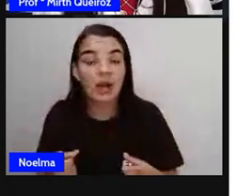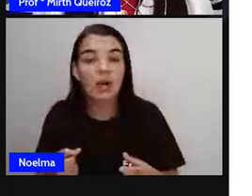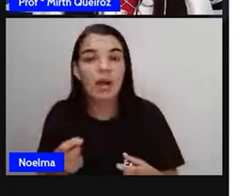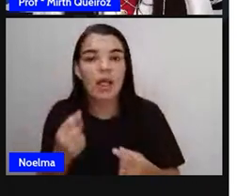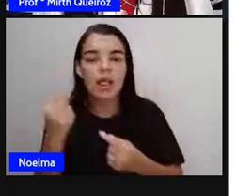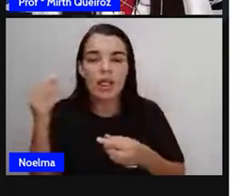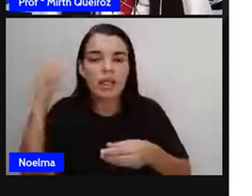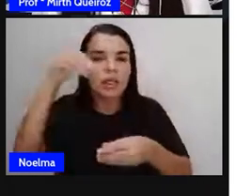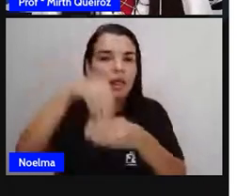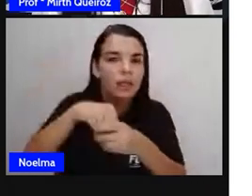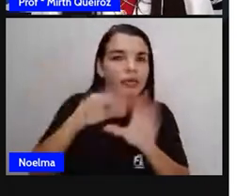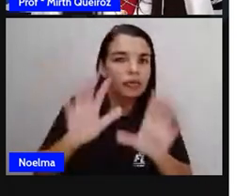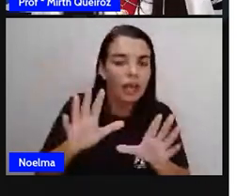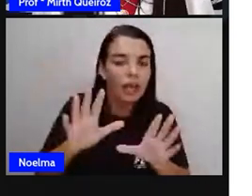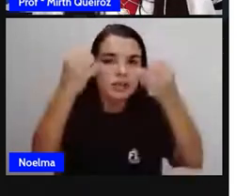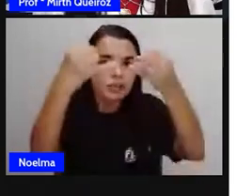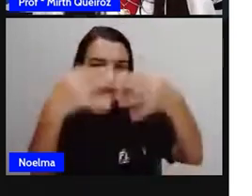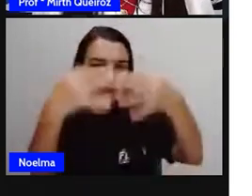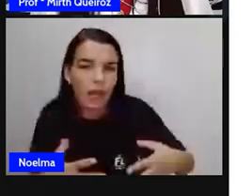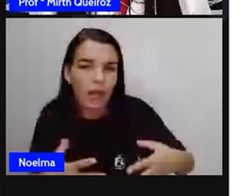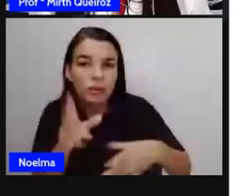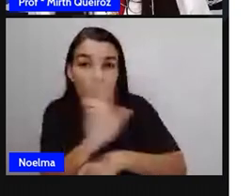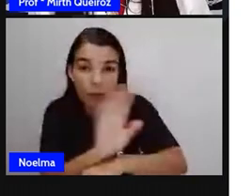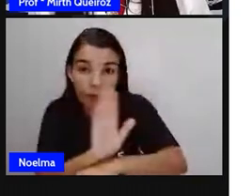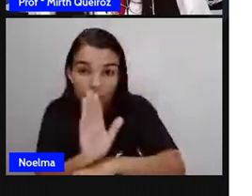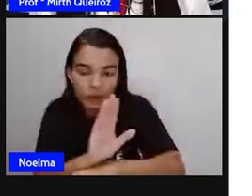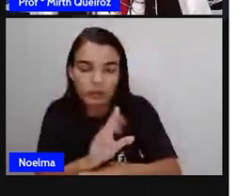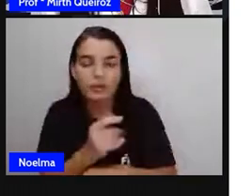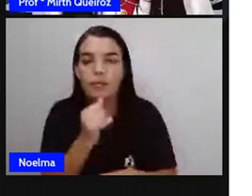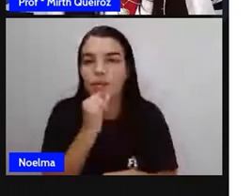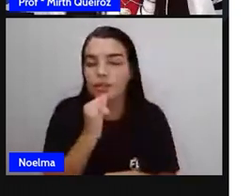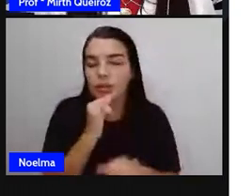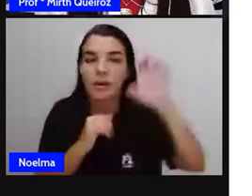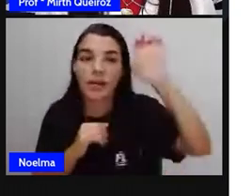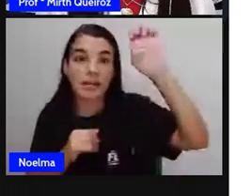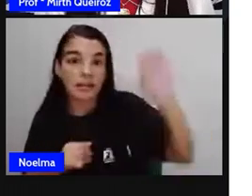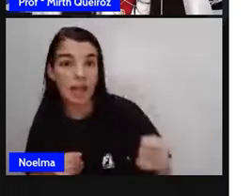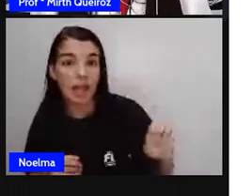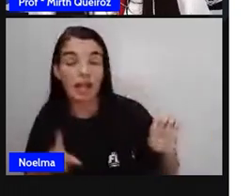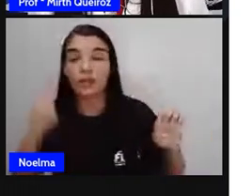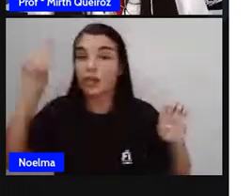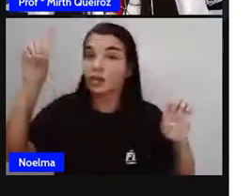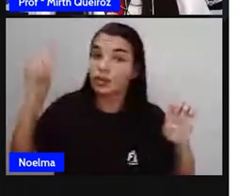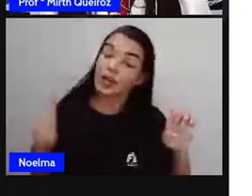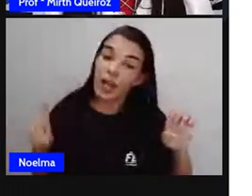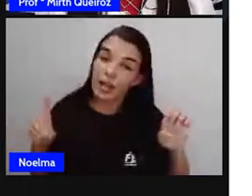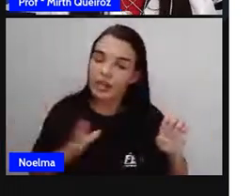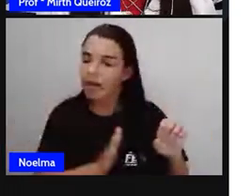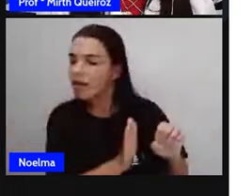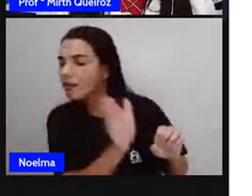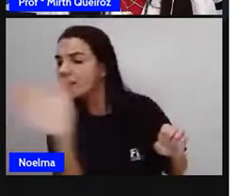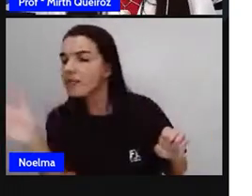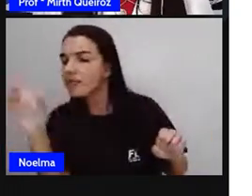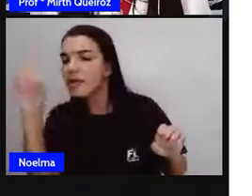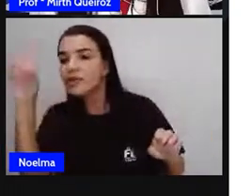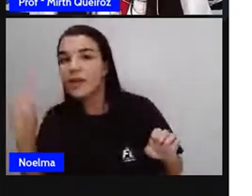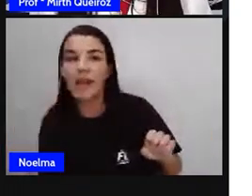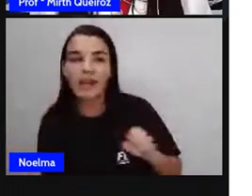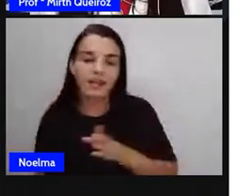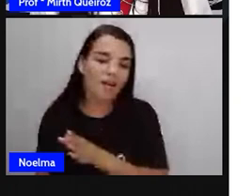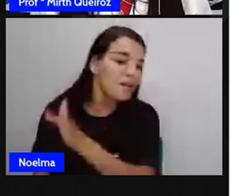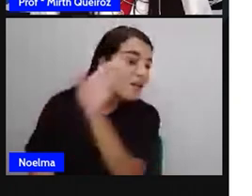alguns deles no vídeo, né? Que é direita e esquerda, né? Para a gente saber, ah, vira a direita, vira a esquerda.